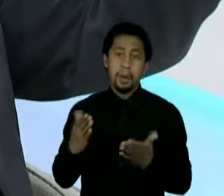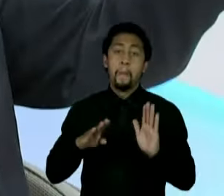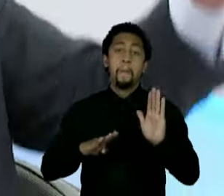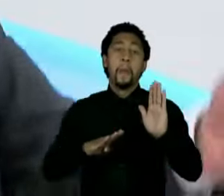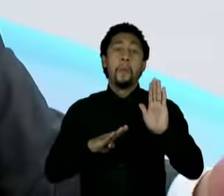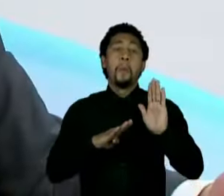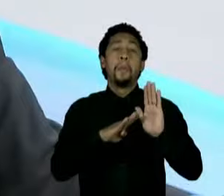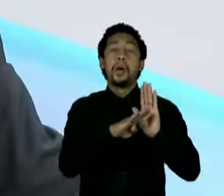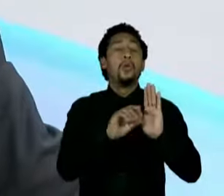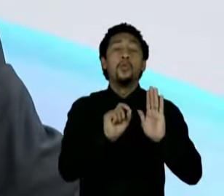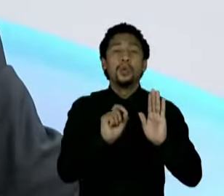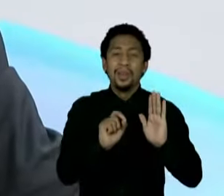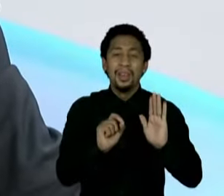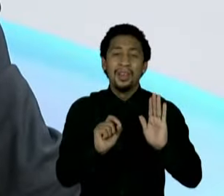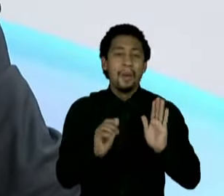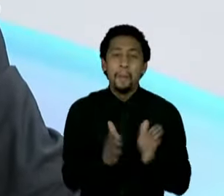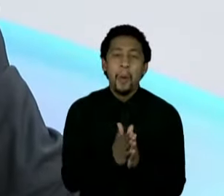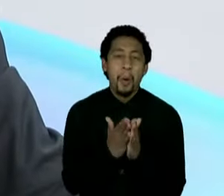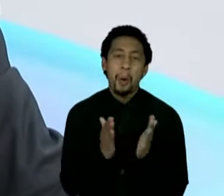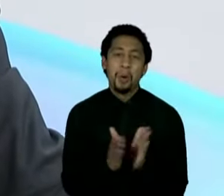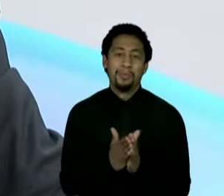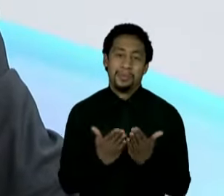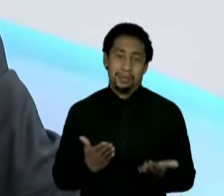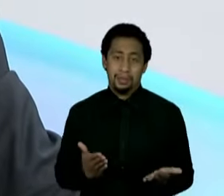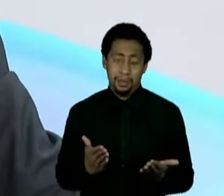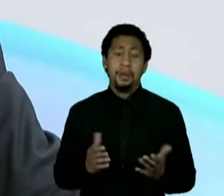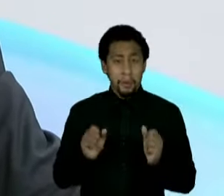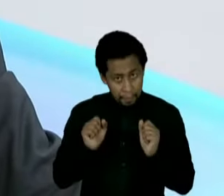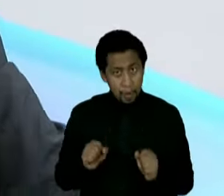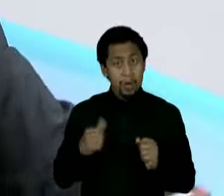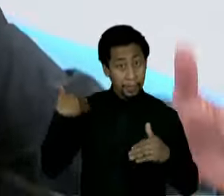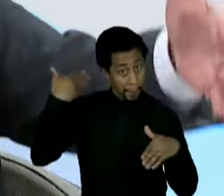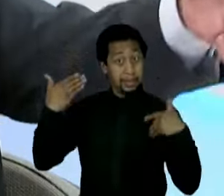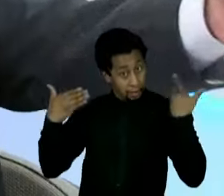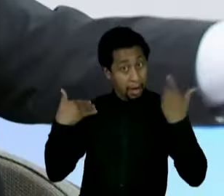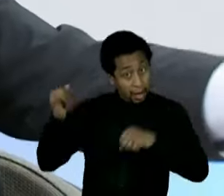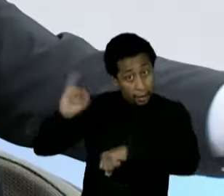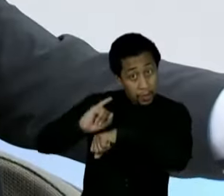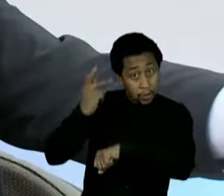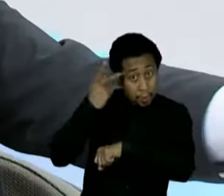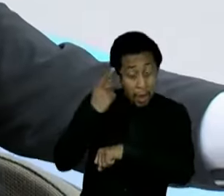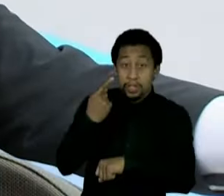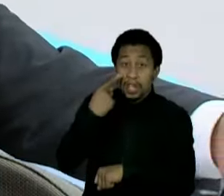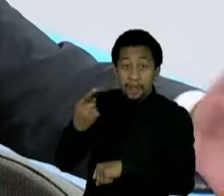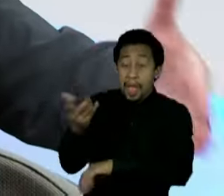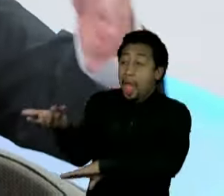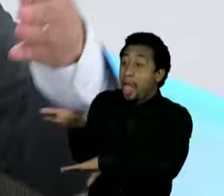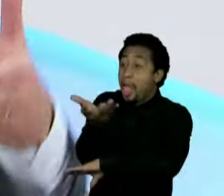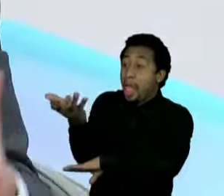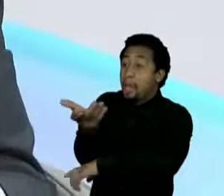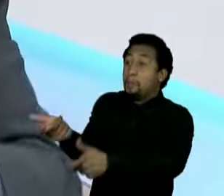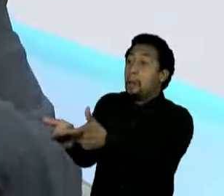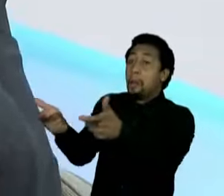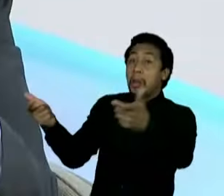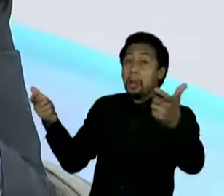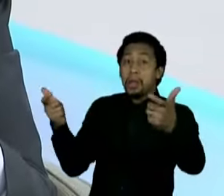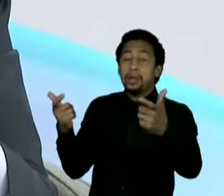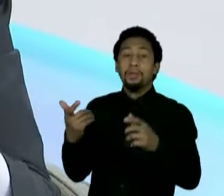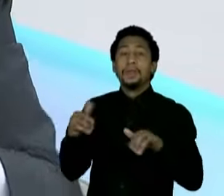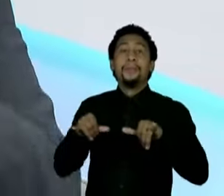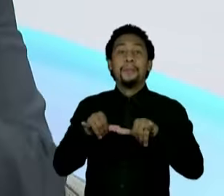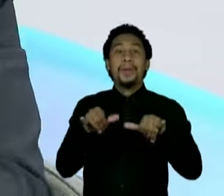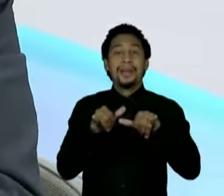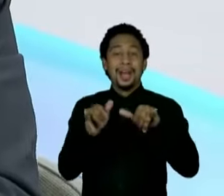empobrecimento. É só você andar pela capital de São Paulo, qualquer cidade, você vê aquela multidão de gente nas ruas. Você não entra em um